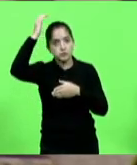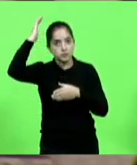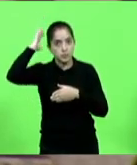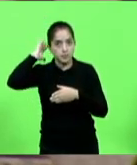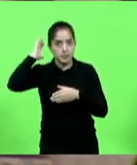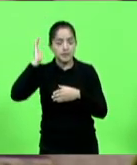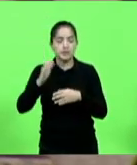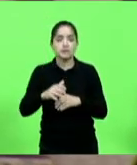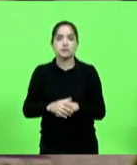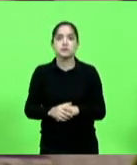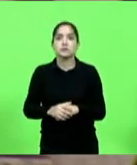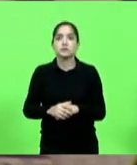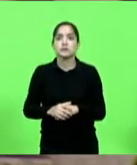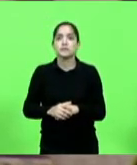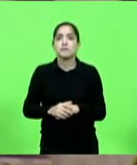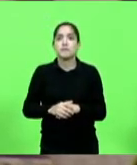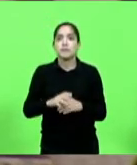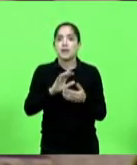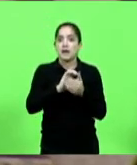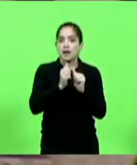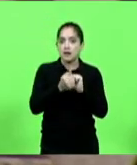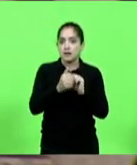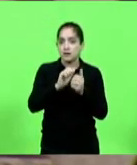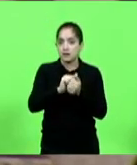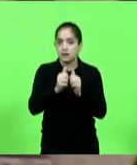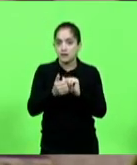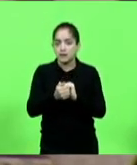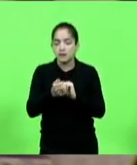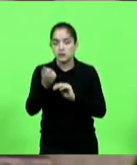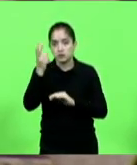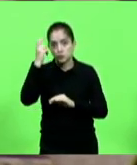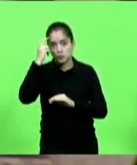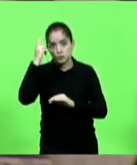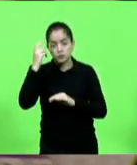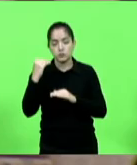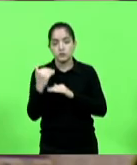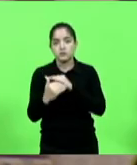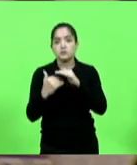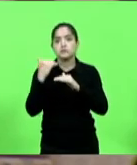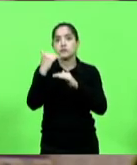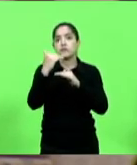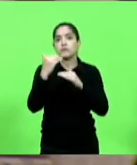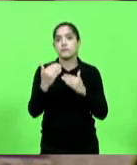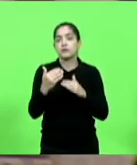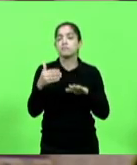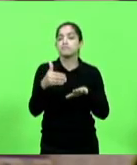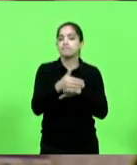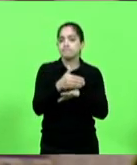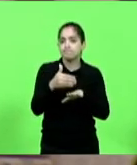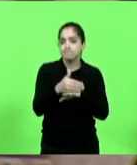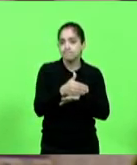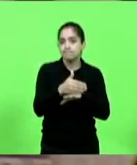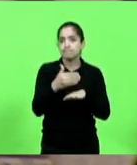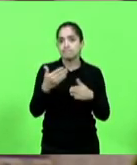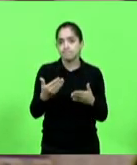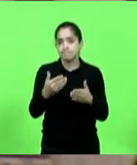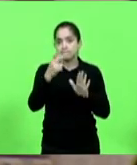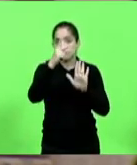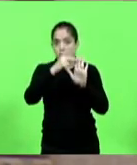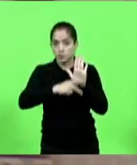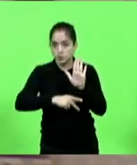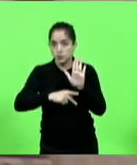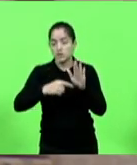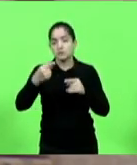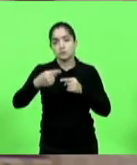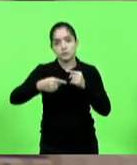apoiando a arte, a cultura, o desenvolvimento, apoiando e participando dos projetos políticos